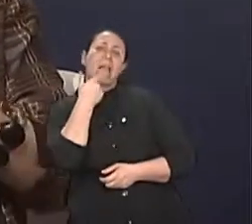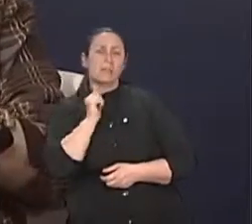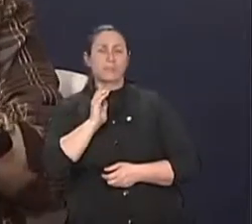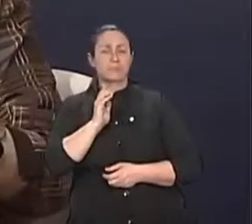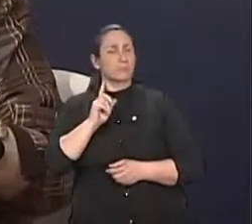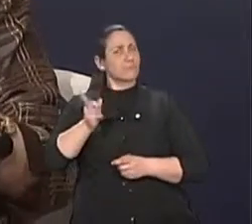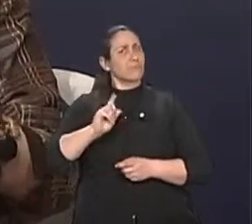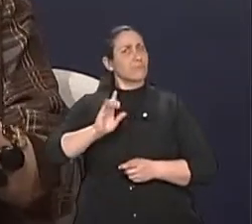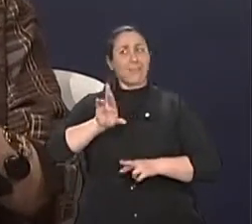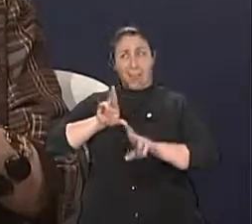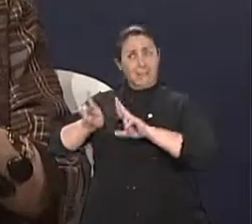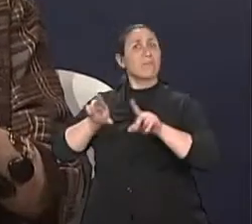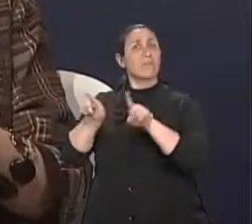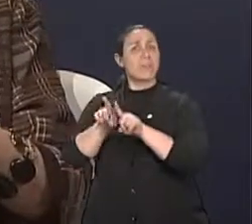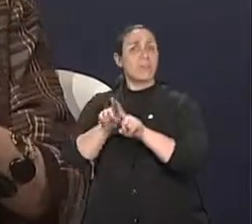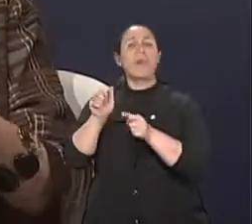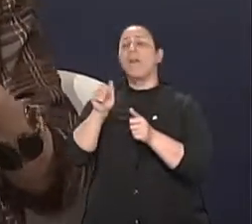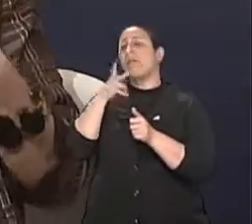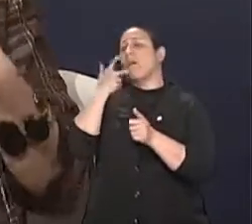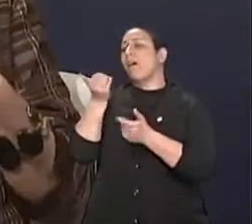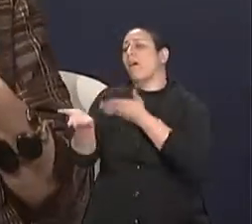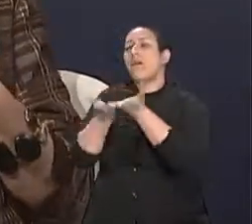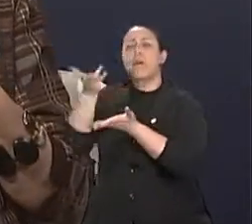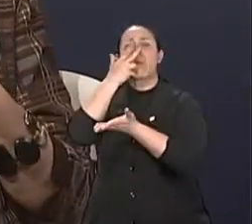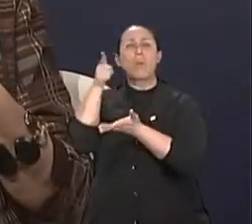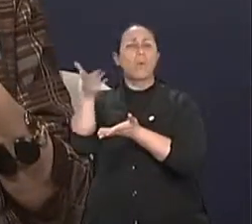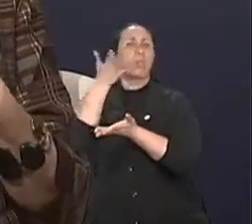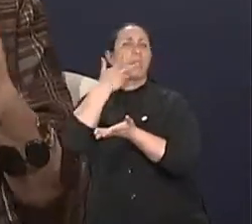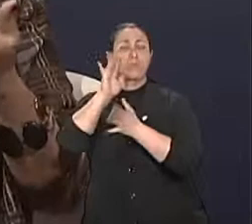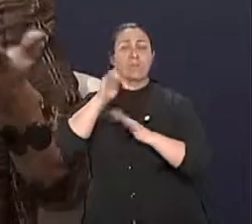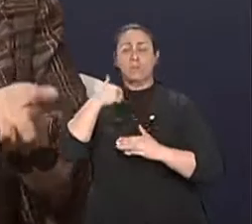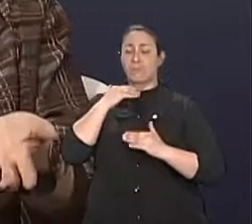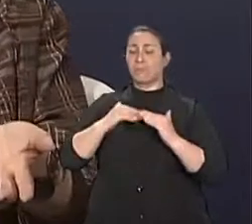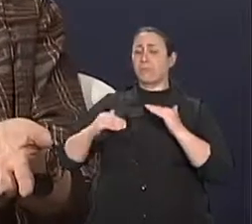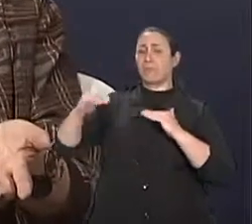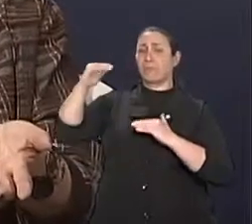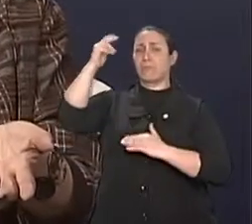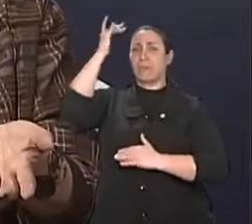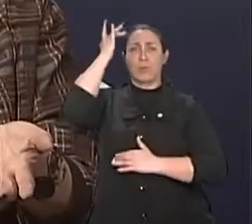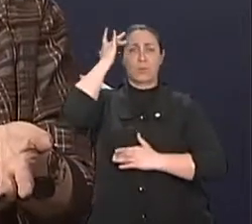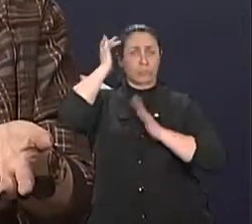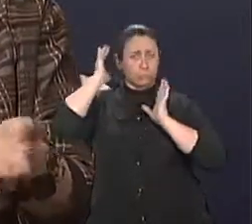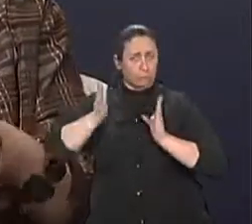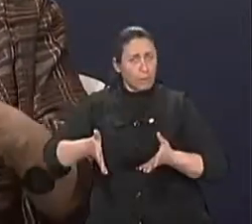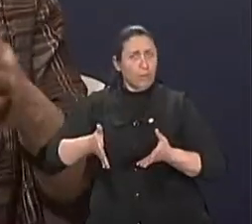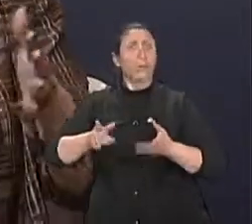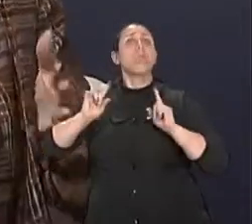Perfeito. Tu amadurece, vamos supor, um deles amadurece, o outro não percebe,